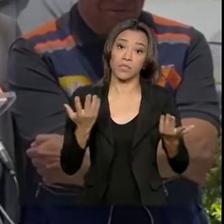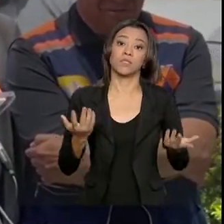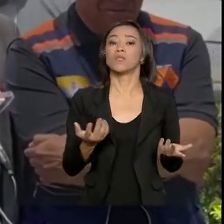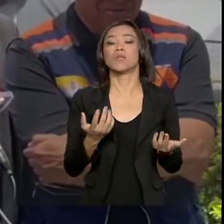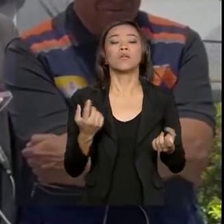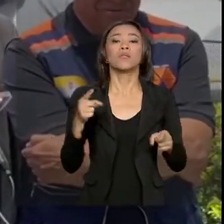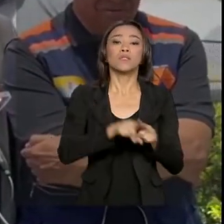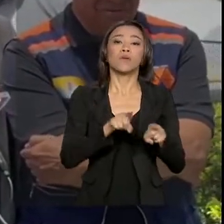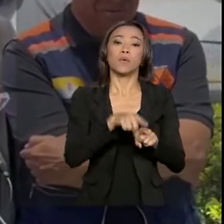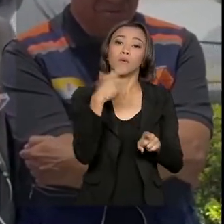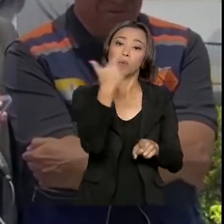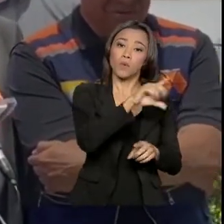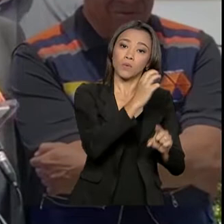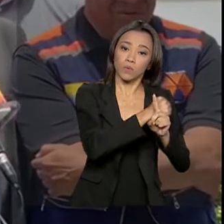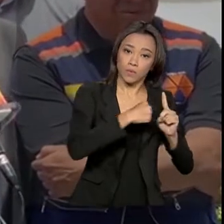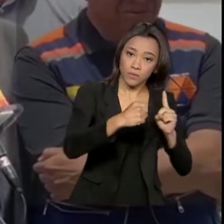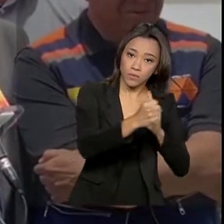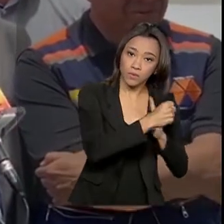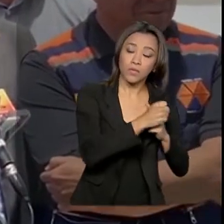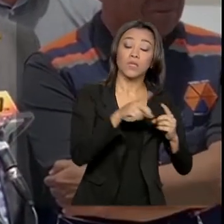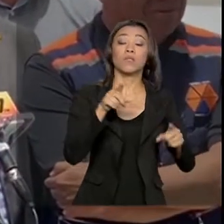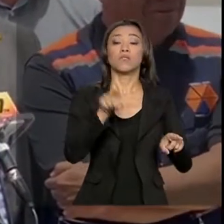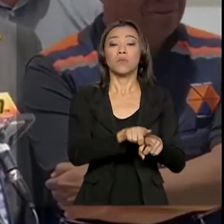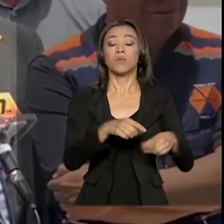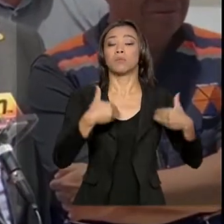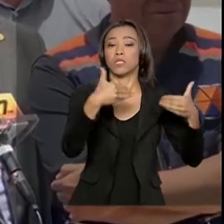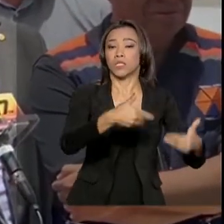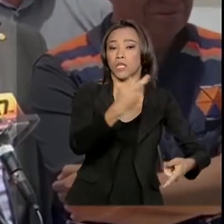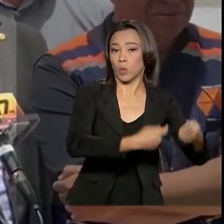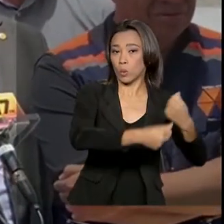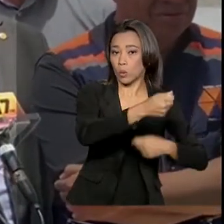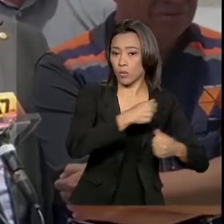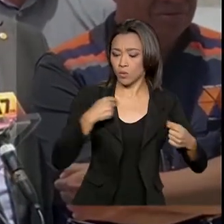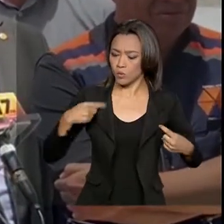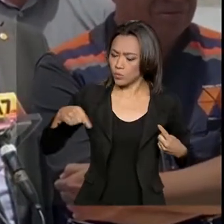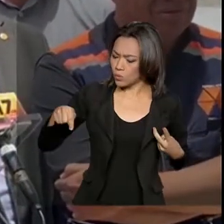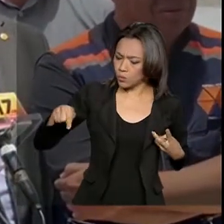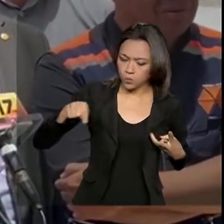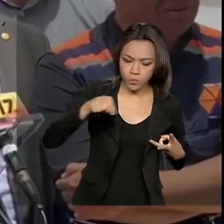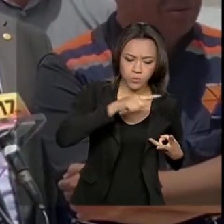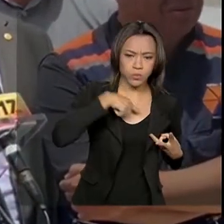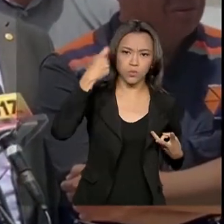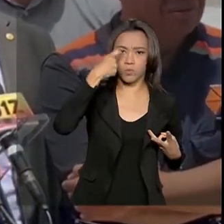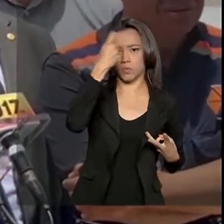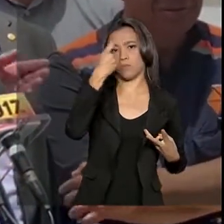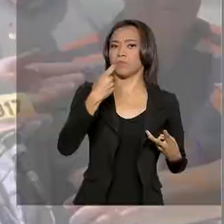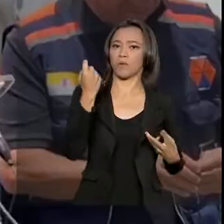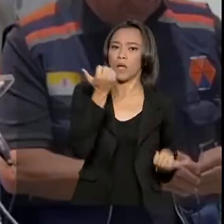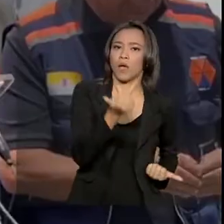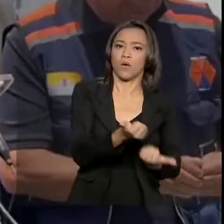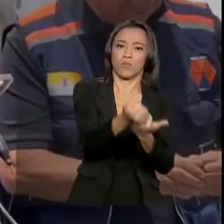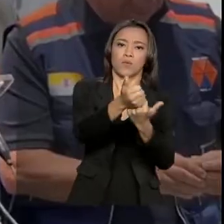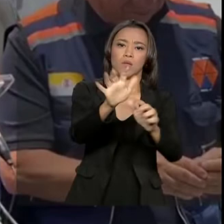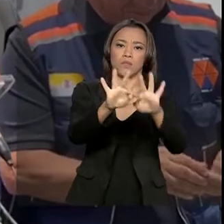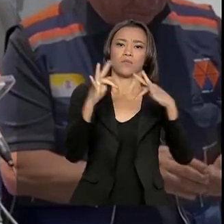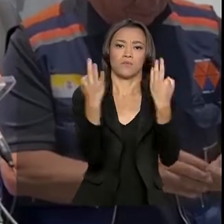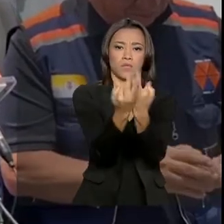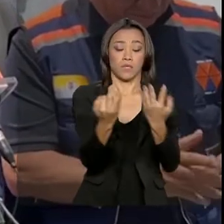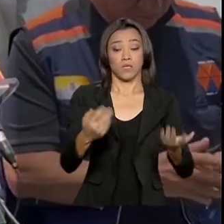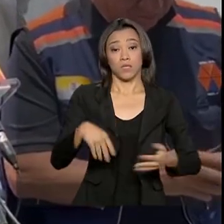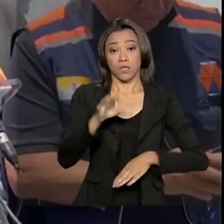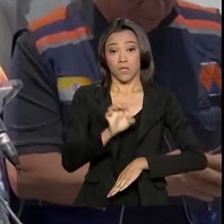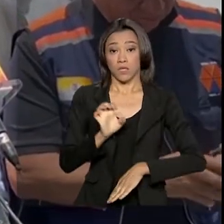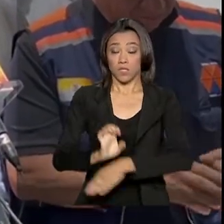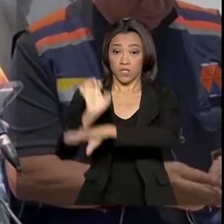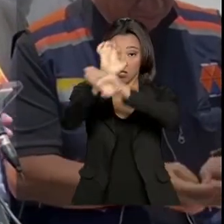Único de Assistência Social, também Ministério da Economia, com antecipação do SAC e do FGTS, para auxiliar as famílias. Municípios, Estado